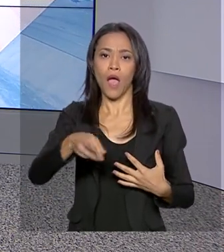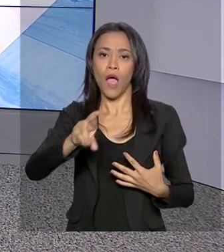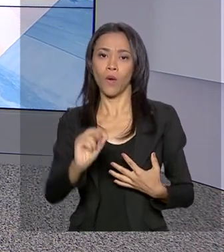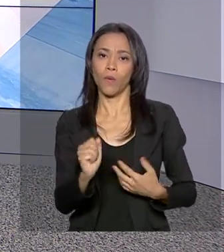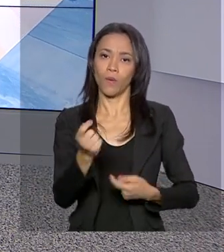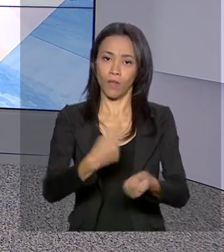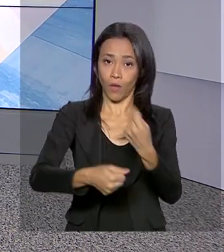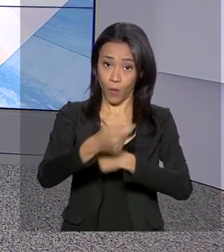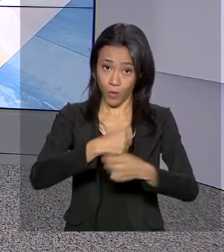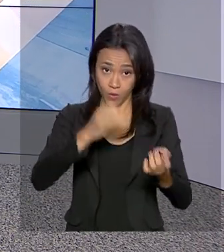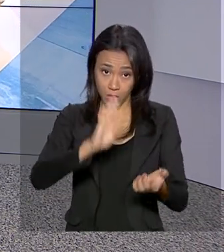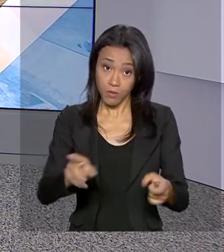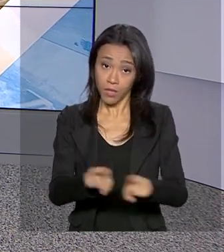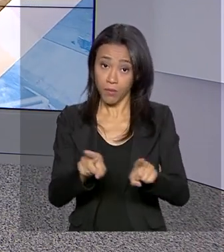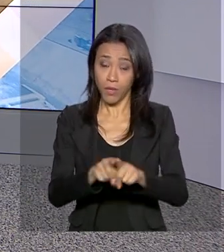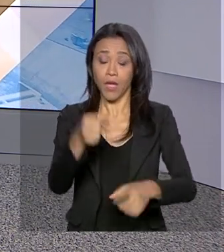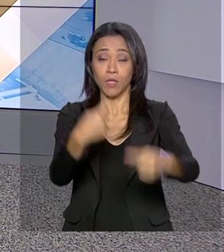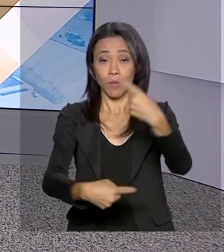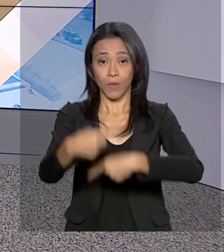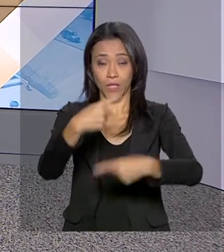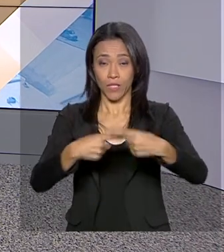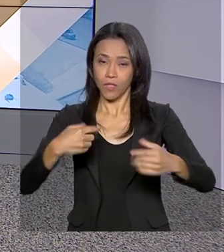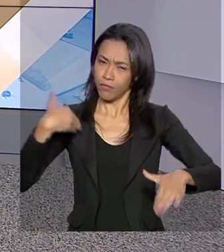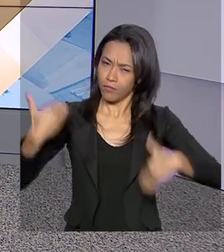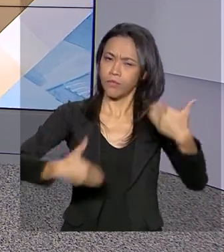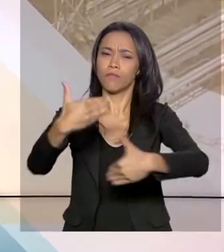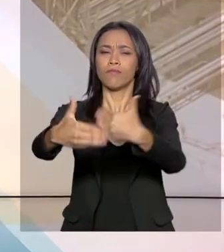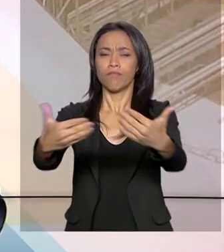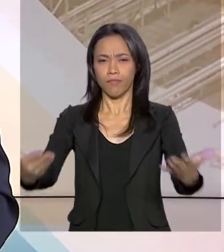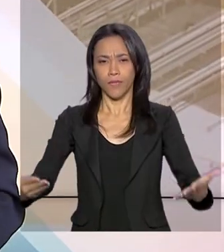além das políticas de desenvolvimento sustentável.